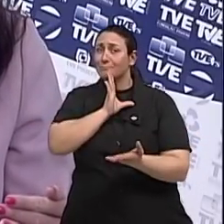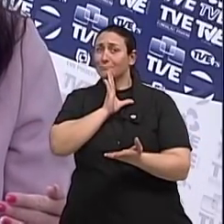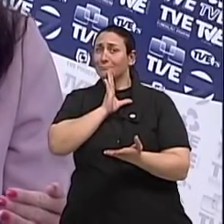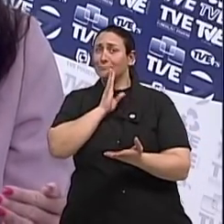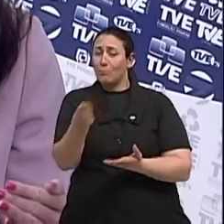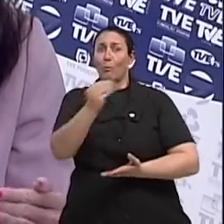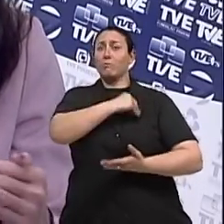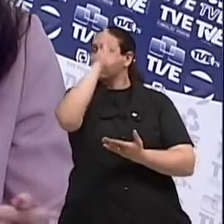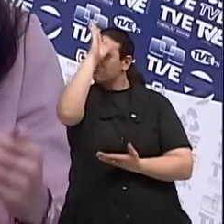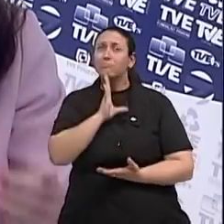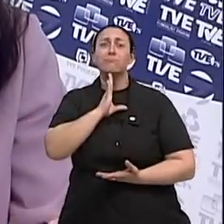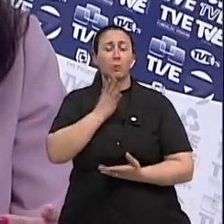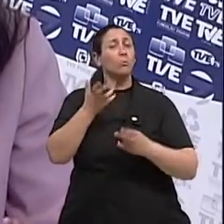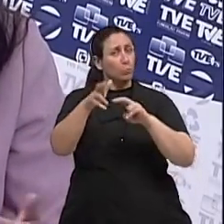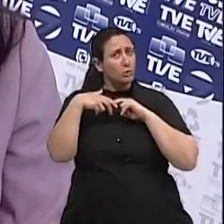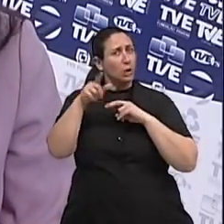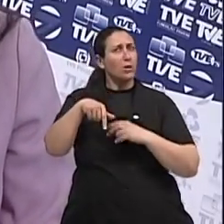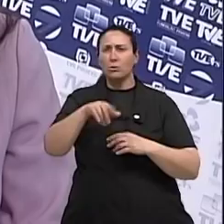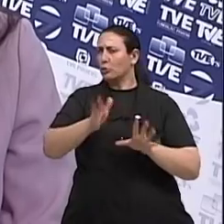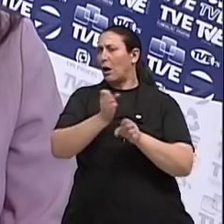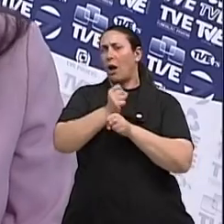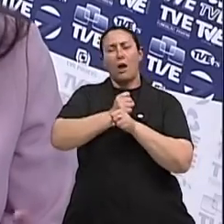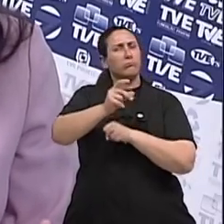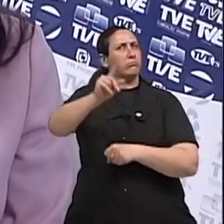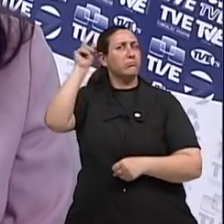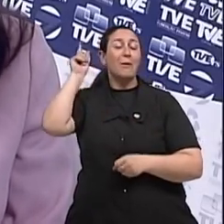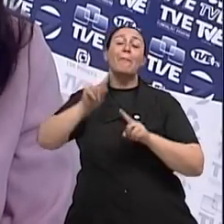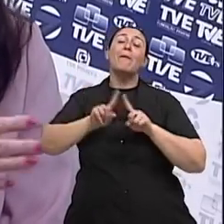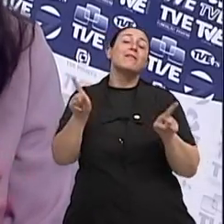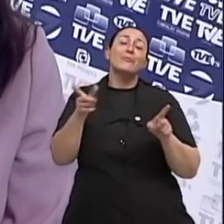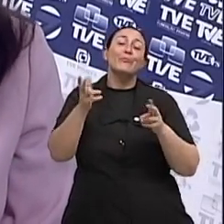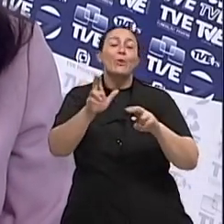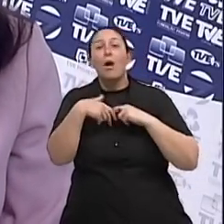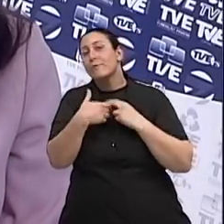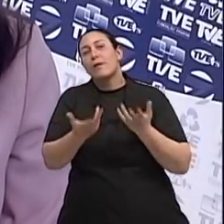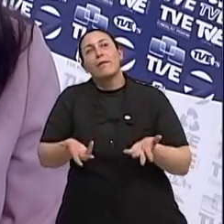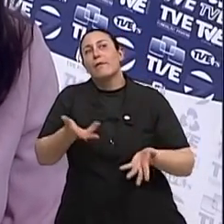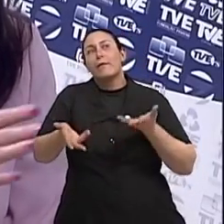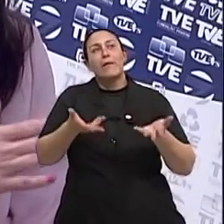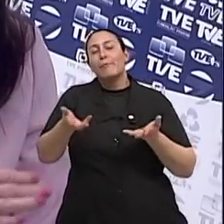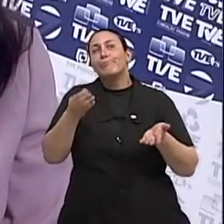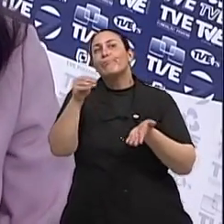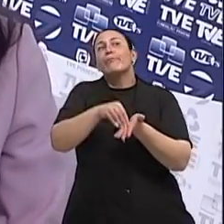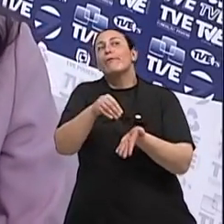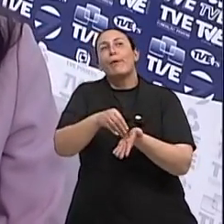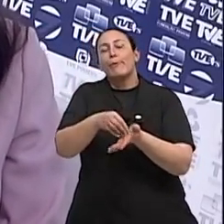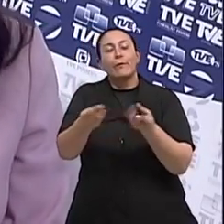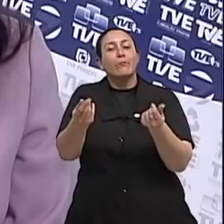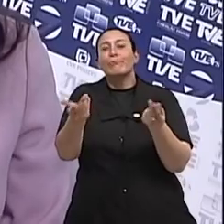direito adquirido há muitos anos, mas, às vezes, por problema de falta de